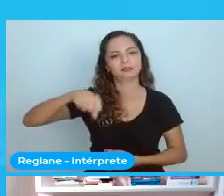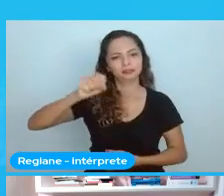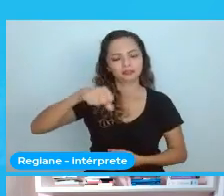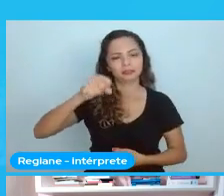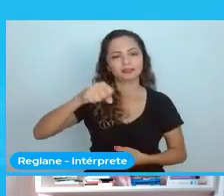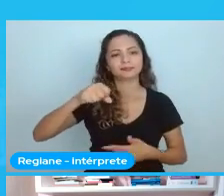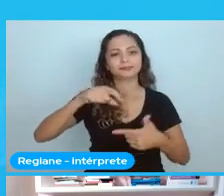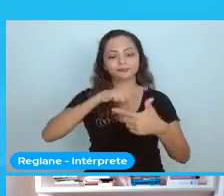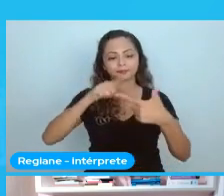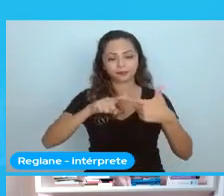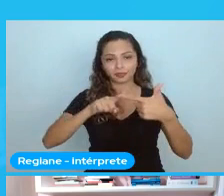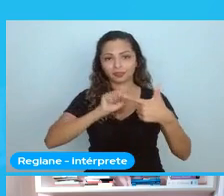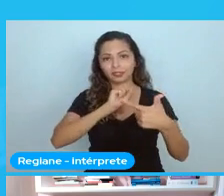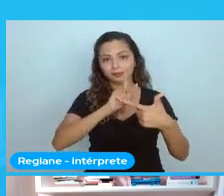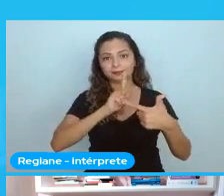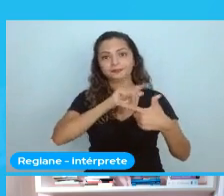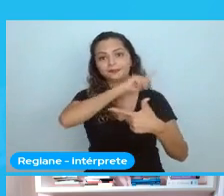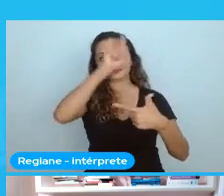com o próximo ponto.